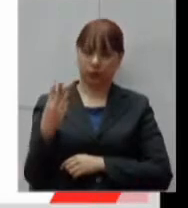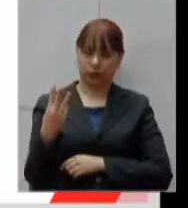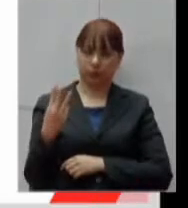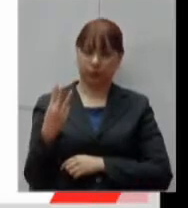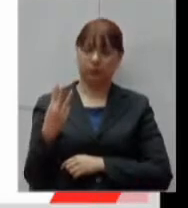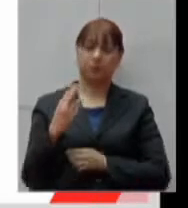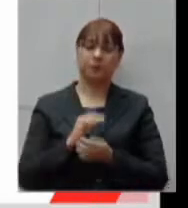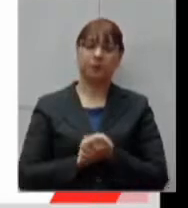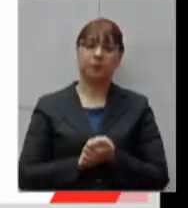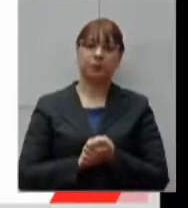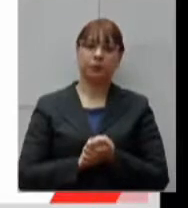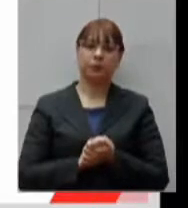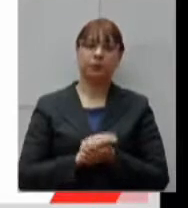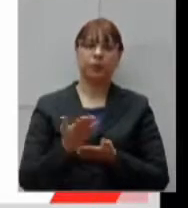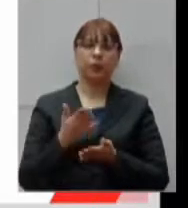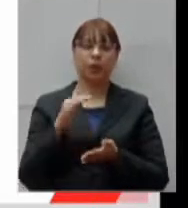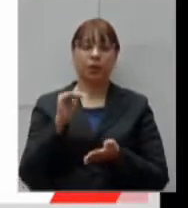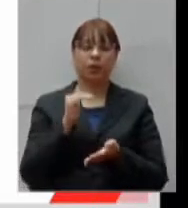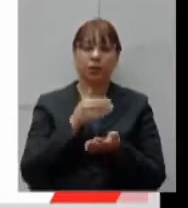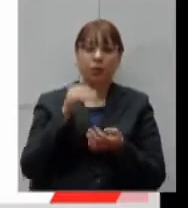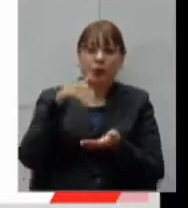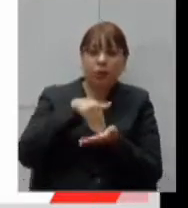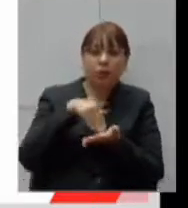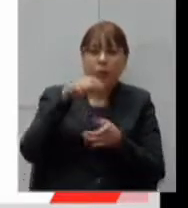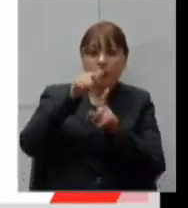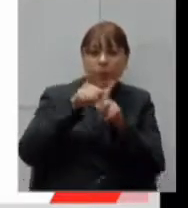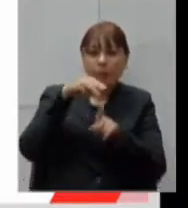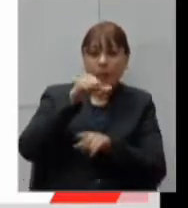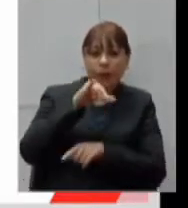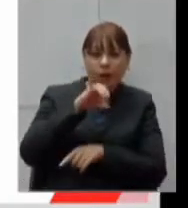fins de maio, início de junho de 2020.